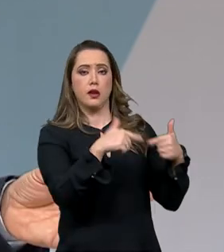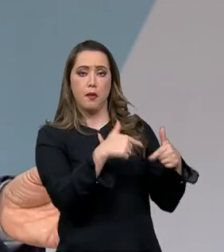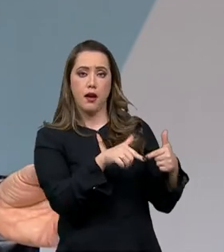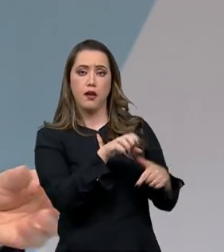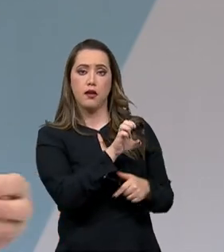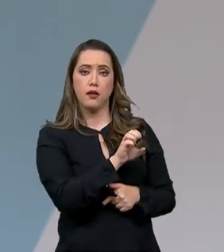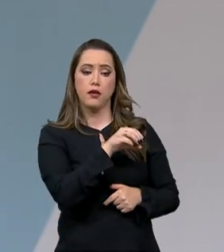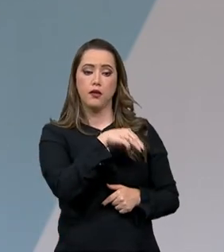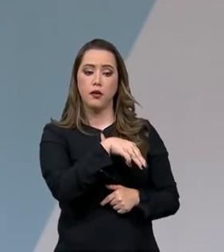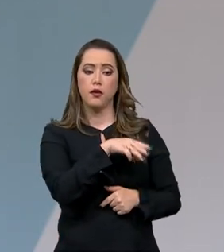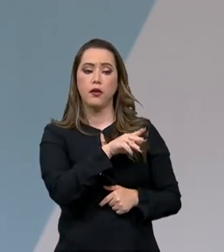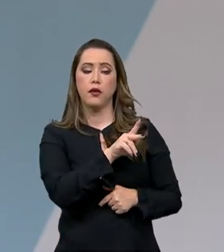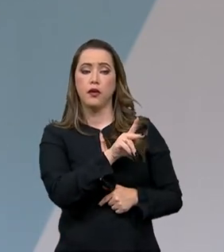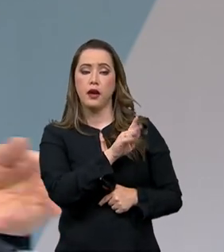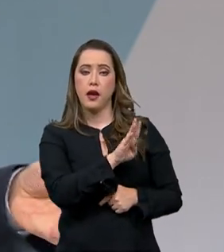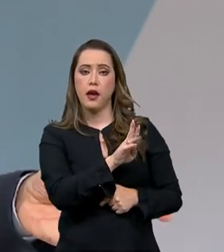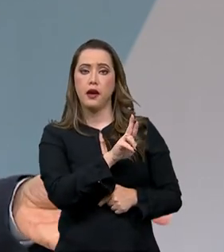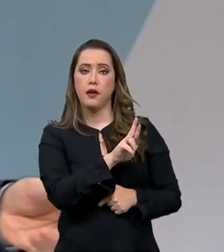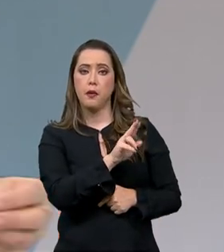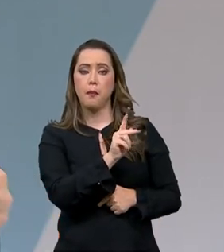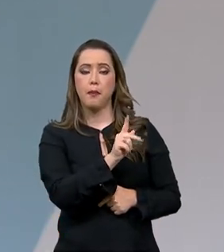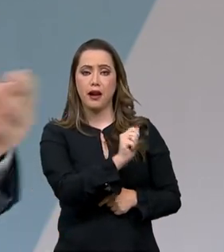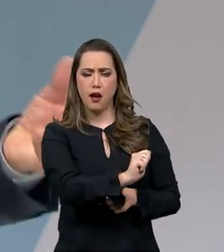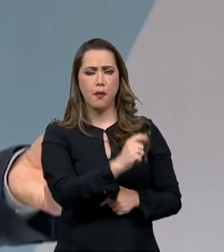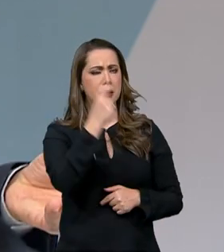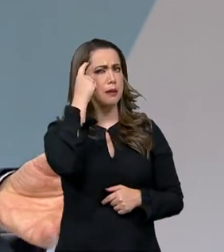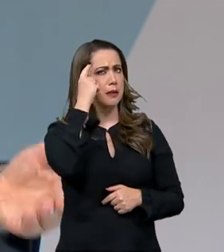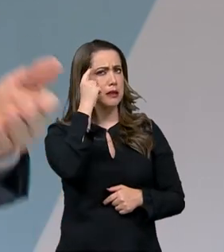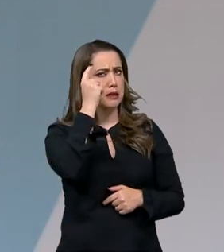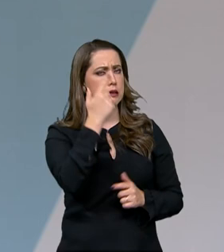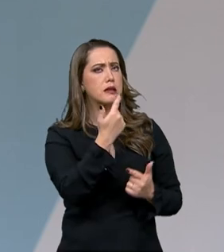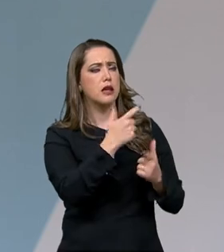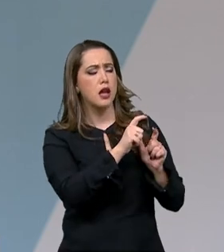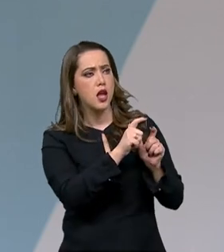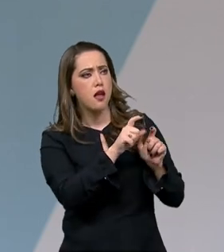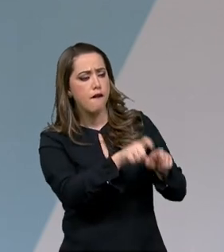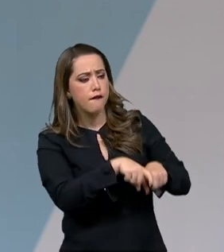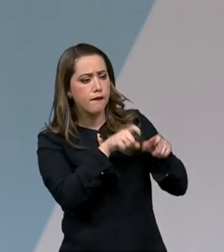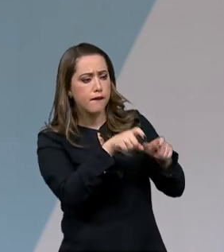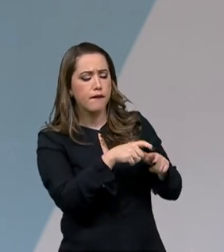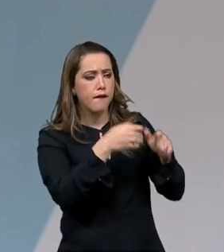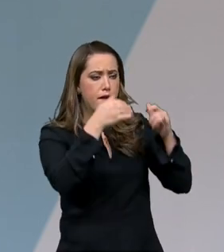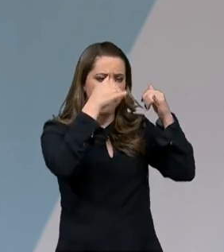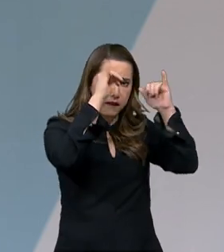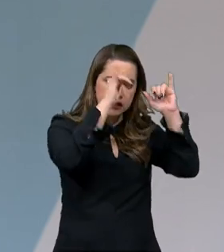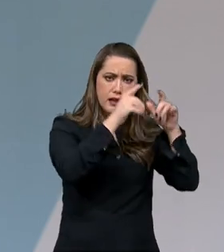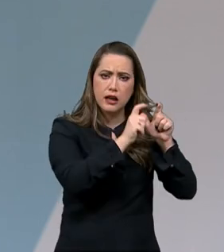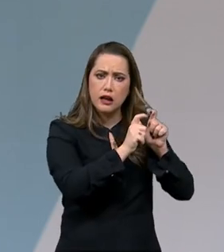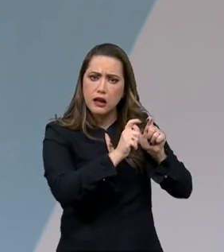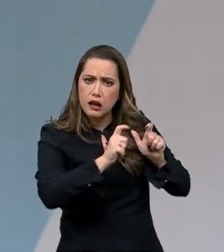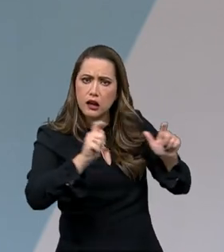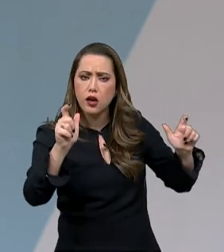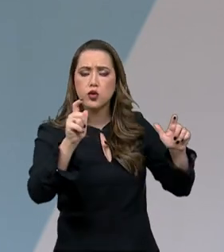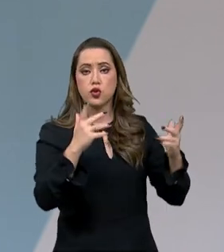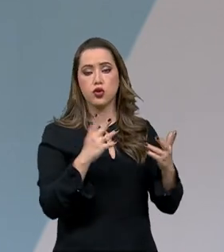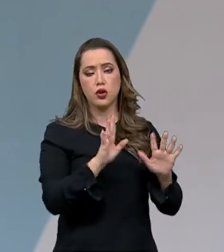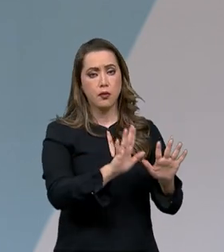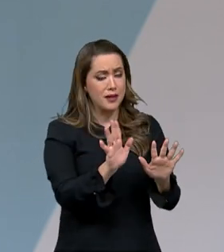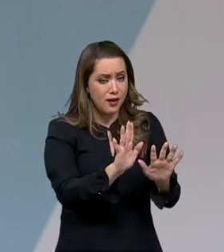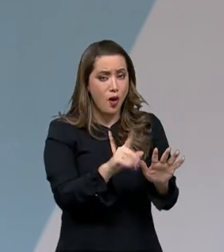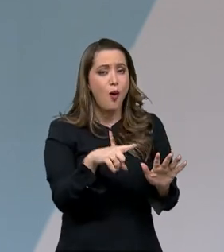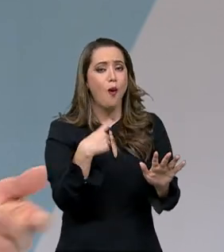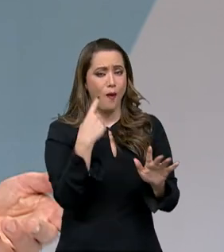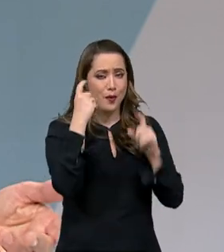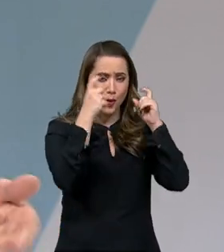grandes propriedades, agricultura de larga escala, mas tem essa preocupação também em incluir aquele pequeno